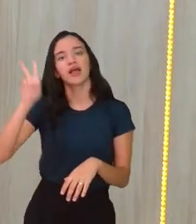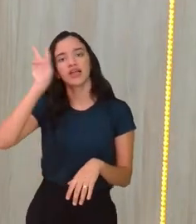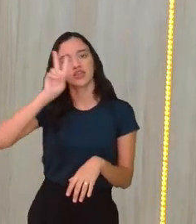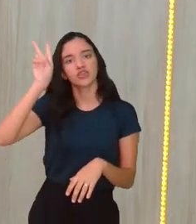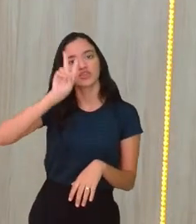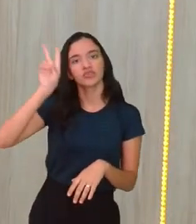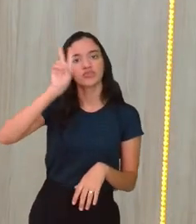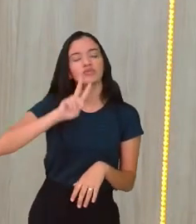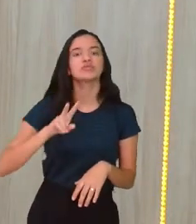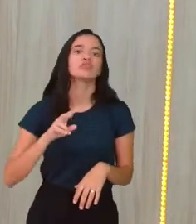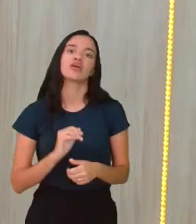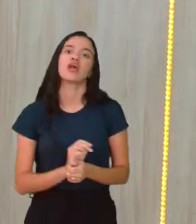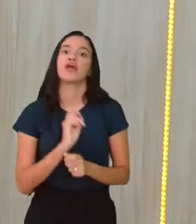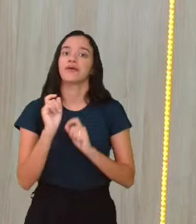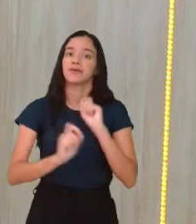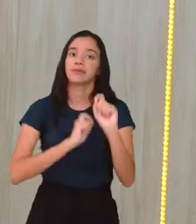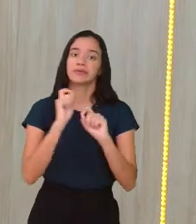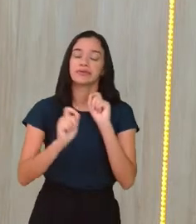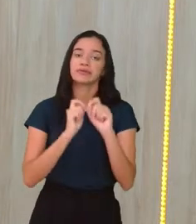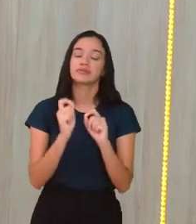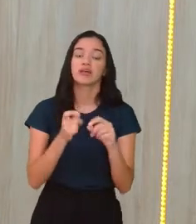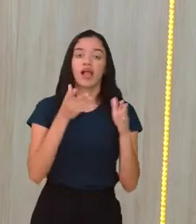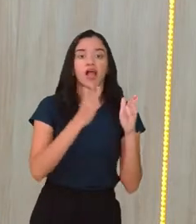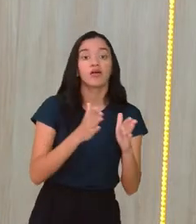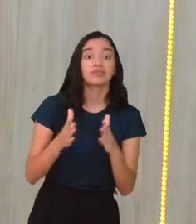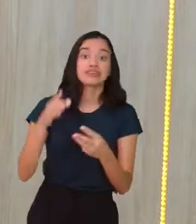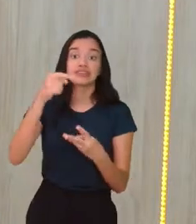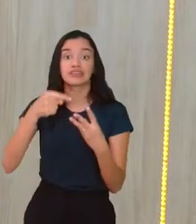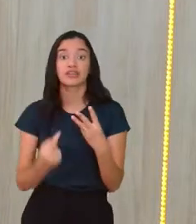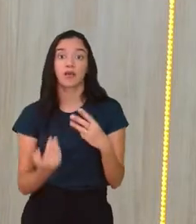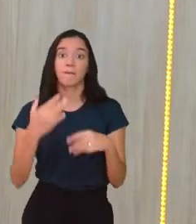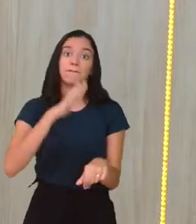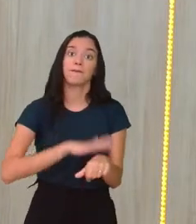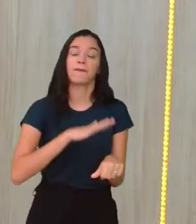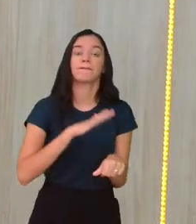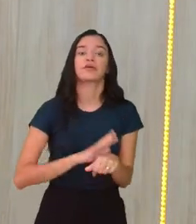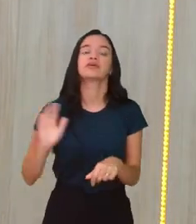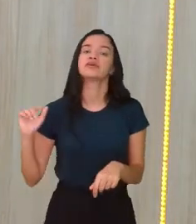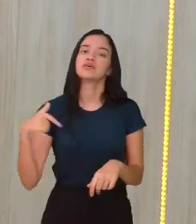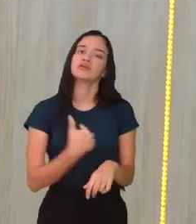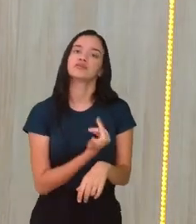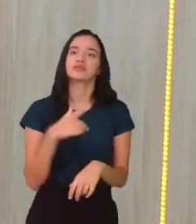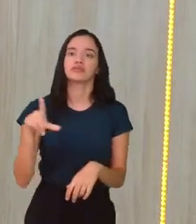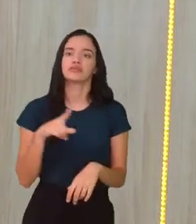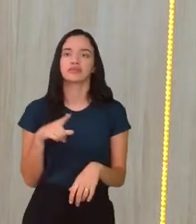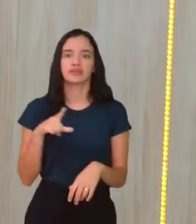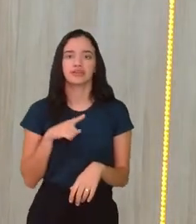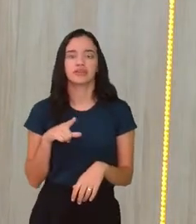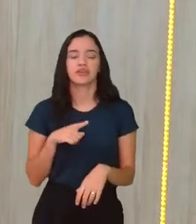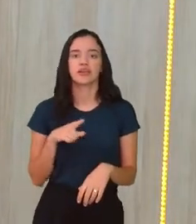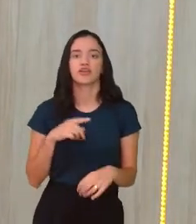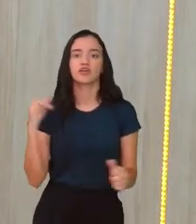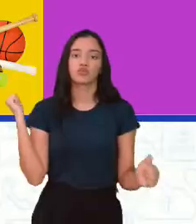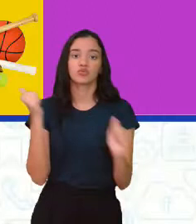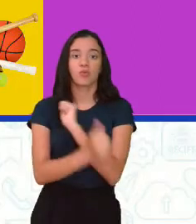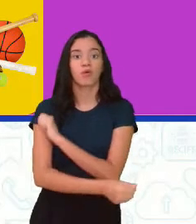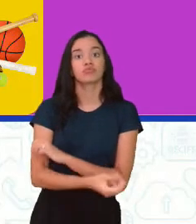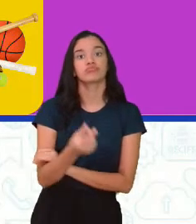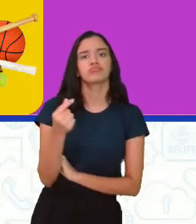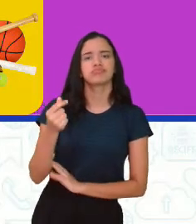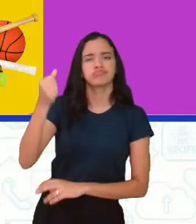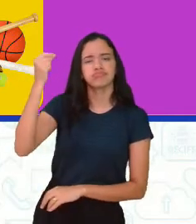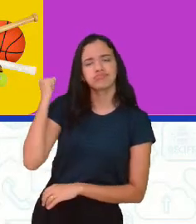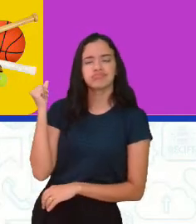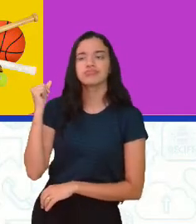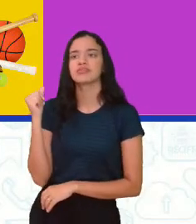dos esportes, ela se divide em três momentos. Então, a gente tem aí o esporte antigo, que